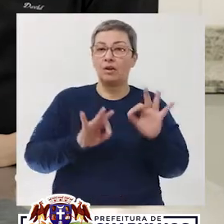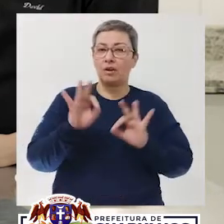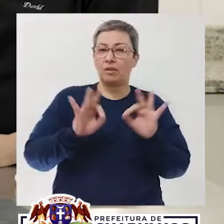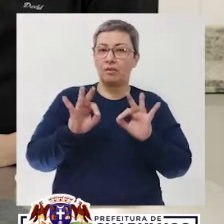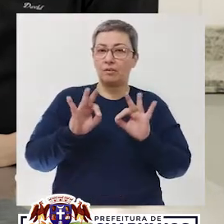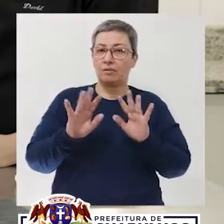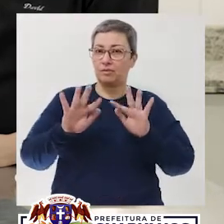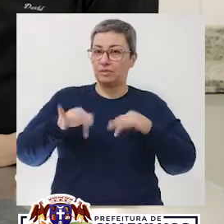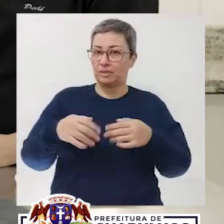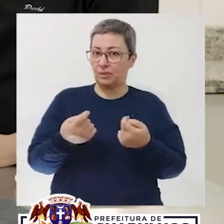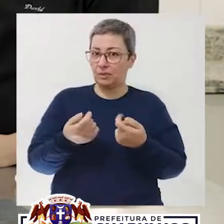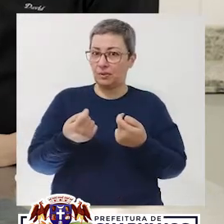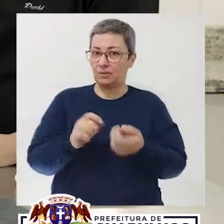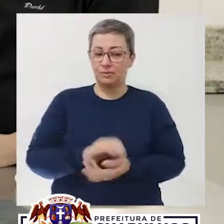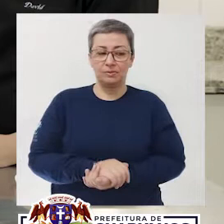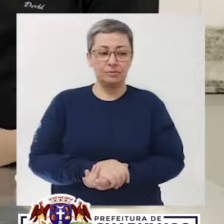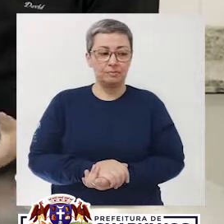Vamos agora pra finalização.